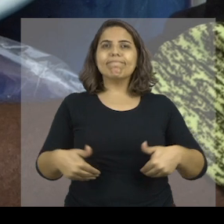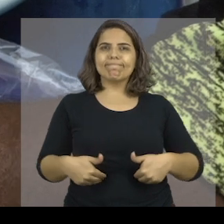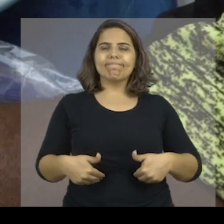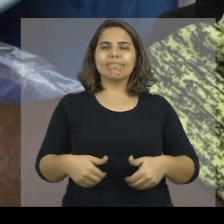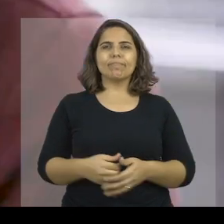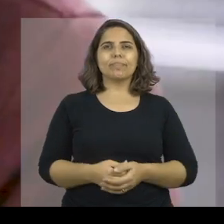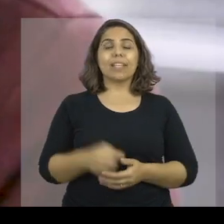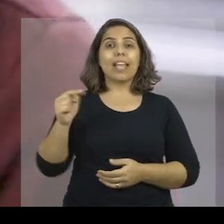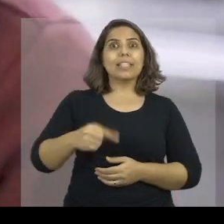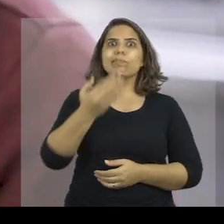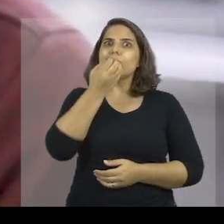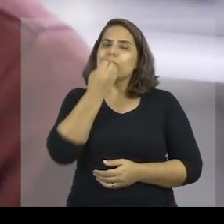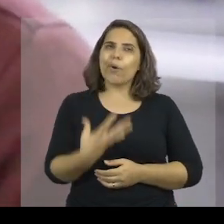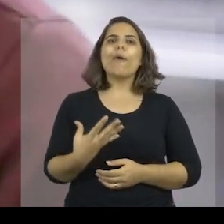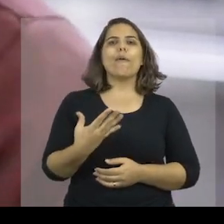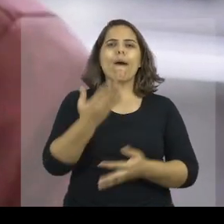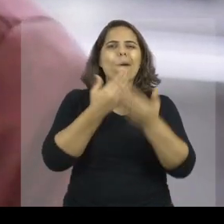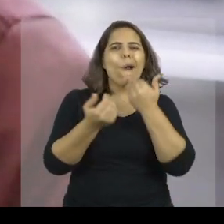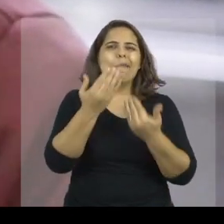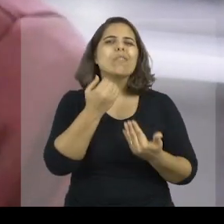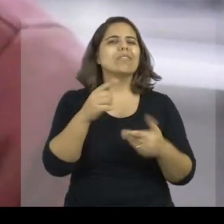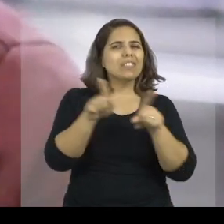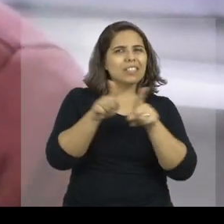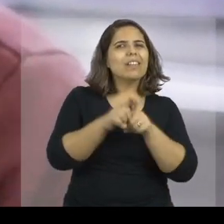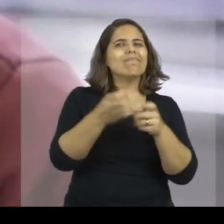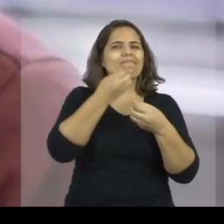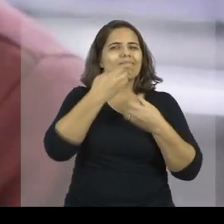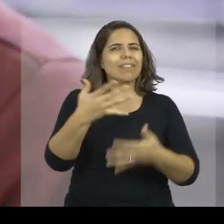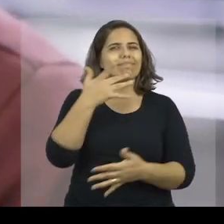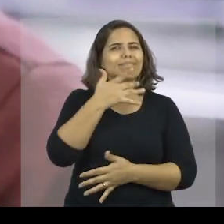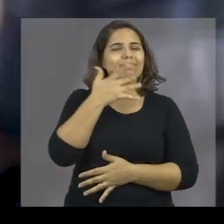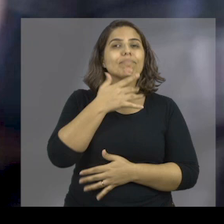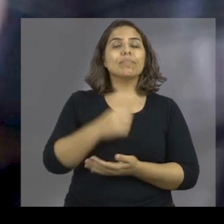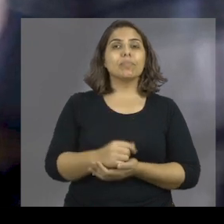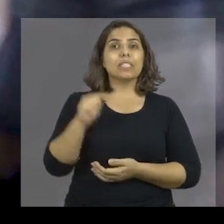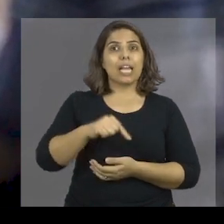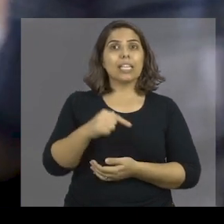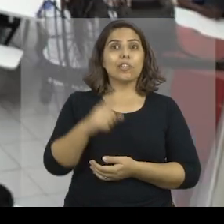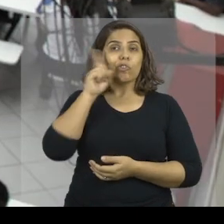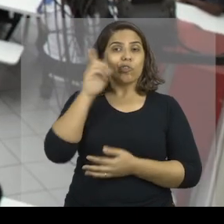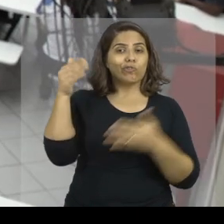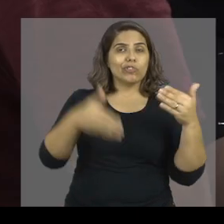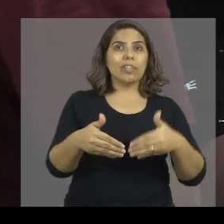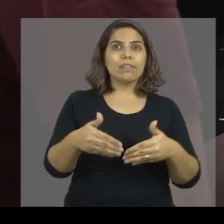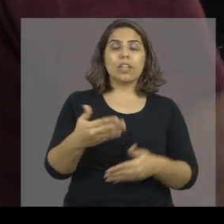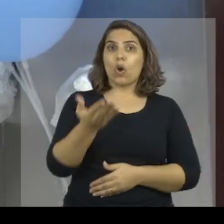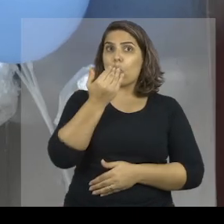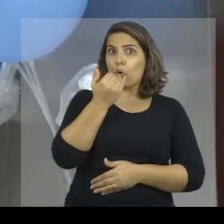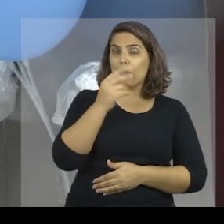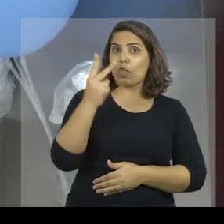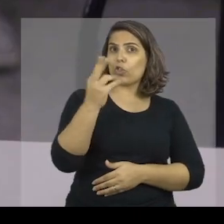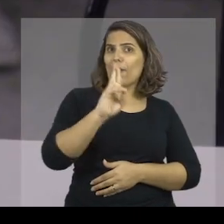a fome. Vendo aqui é bom, o almoço também é gratificante. Aqui a gente come todo dia. Um prato de